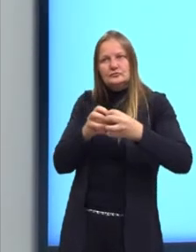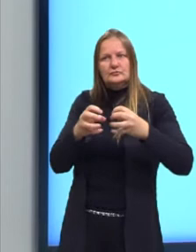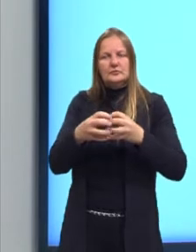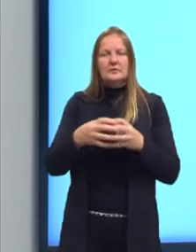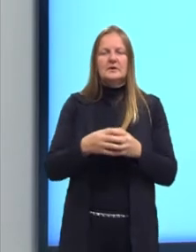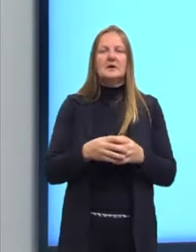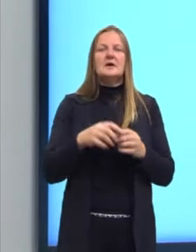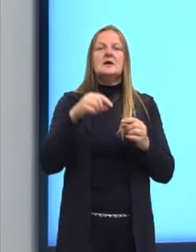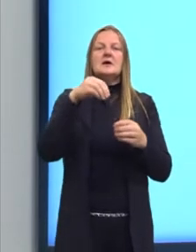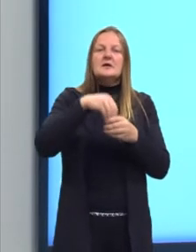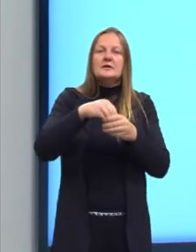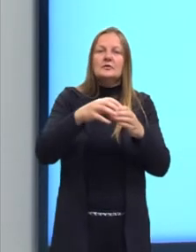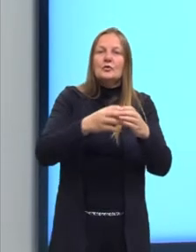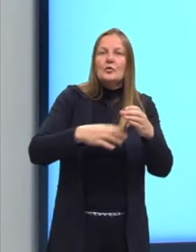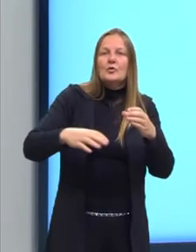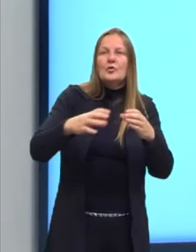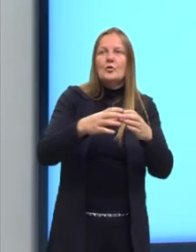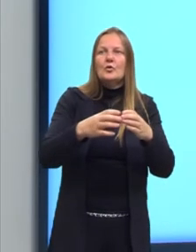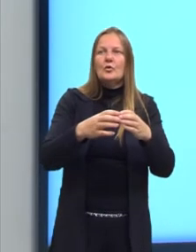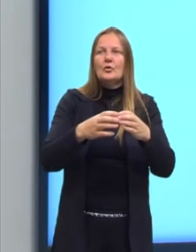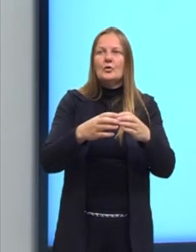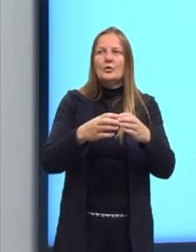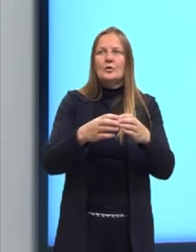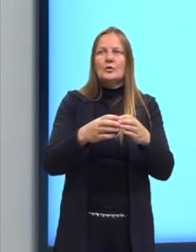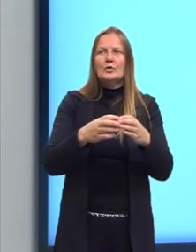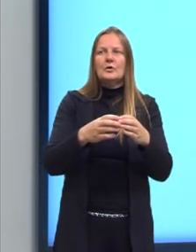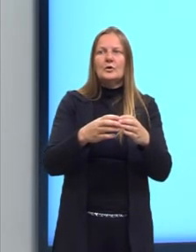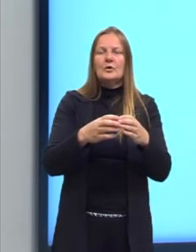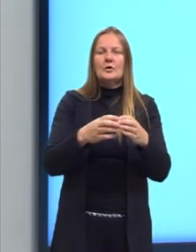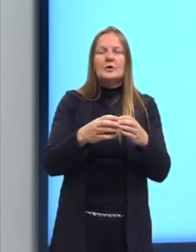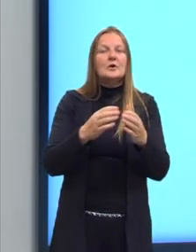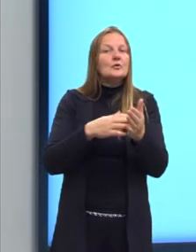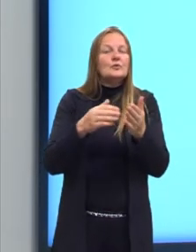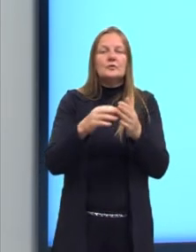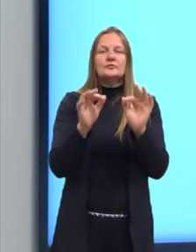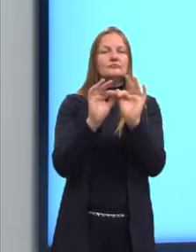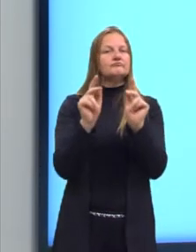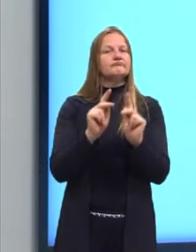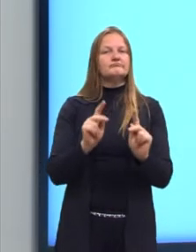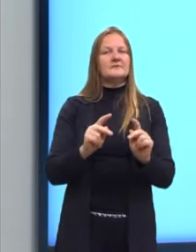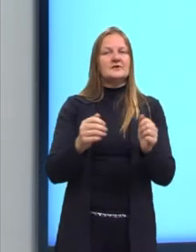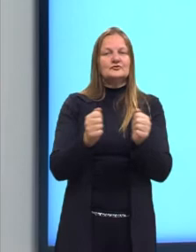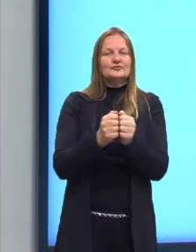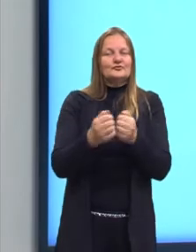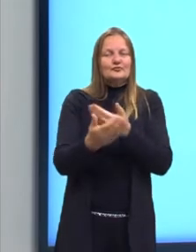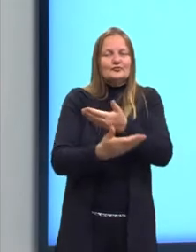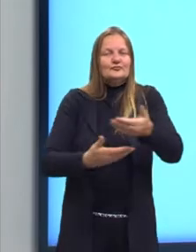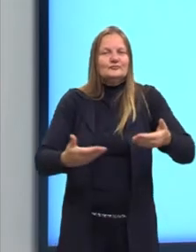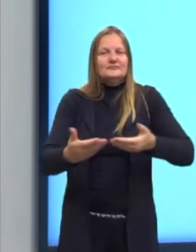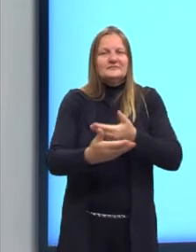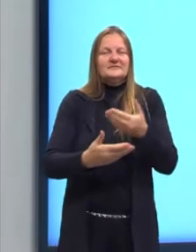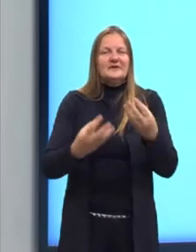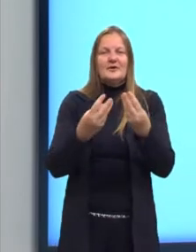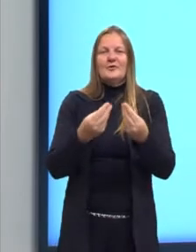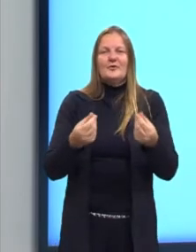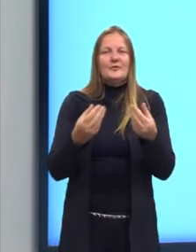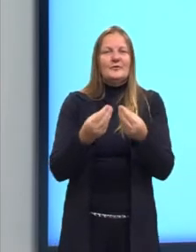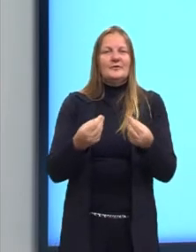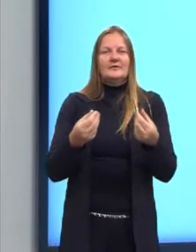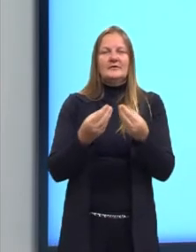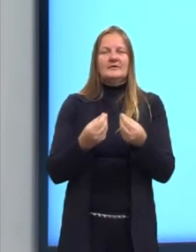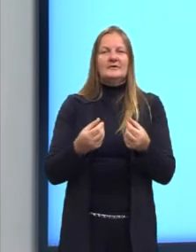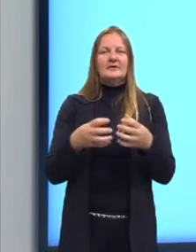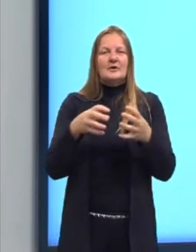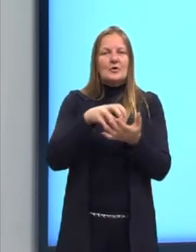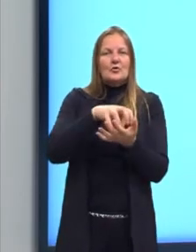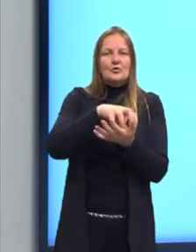Na sociedade, a gente aqui, na colônia todo mundo é beneficiado, tá? Todo mundo trabalha unido para um bem, que é o bem